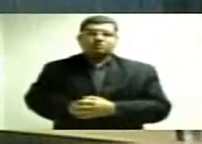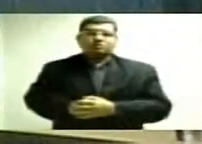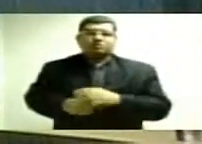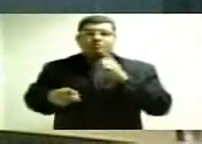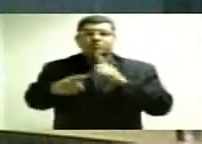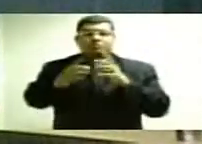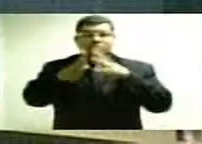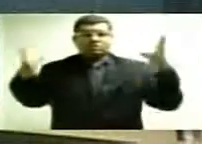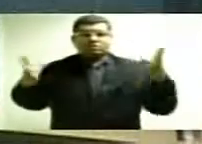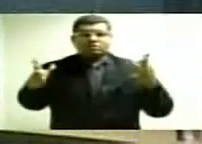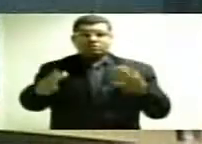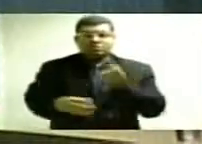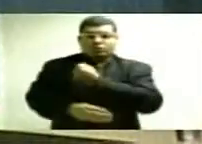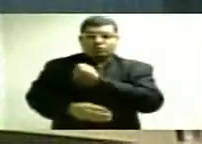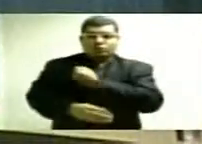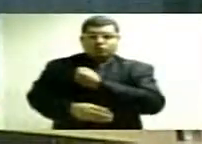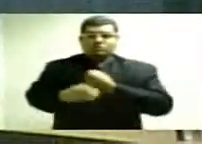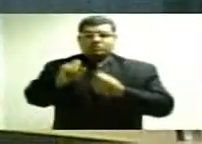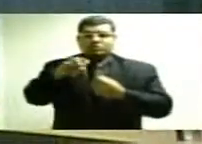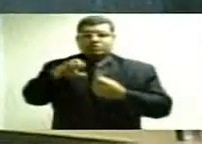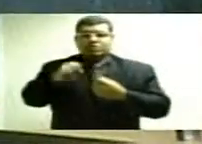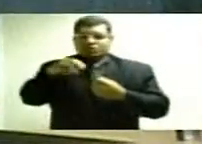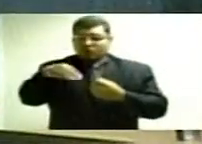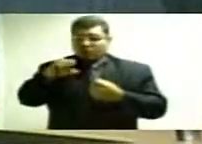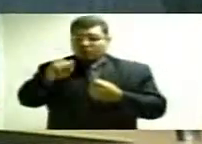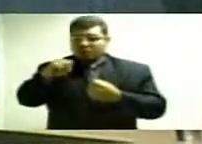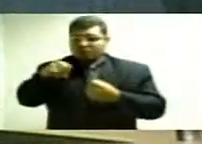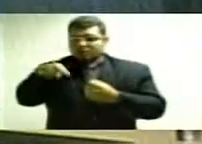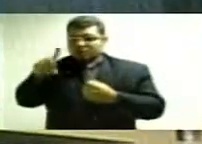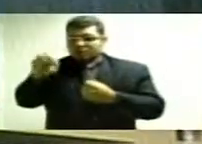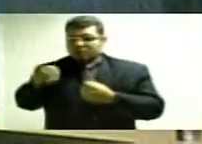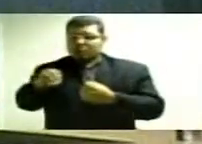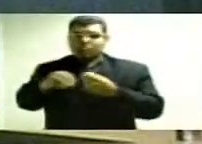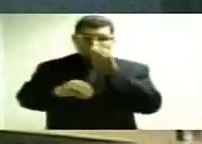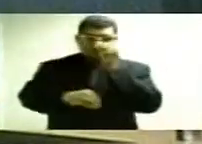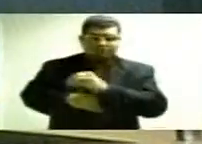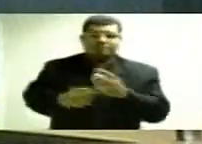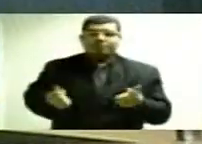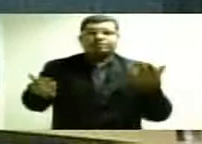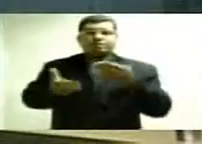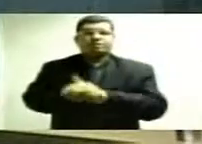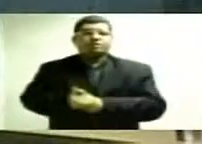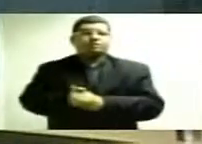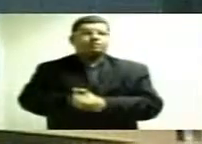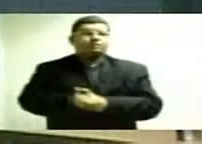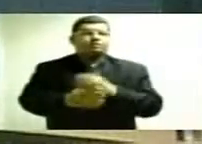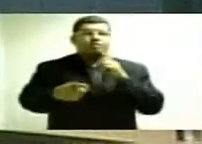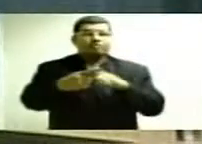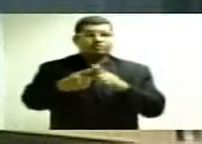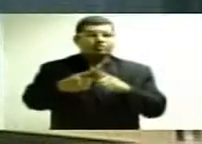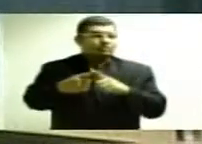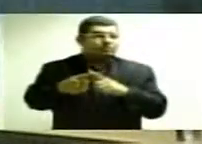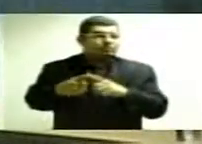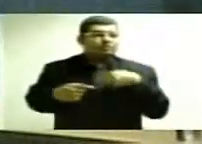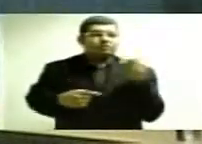porque aumentou muito o número de cargos comissionados, porque aumentou muito o desperdício de dinheiro público. Portanto,